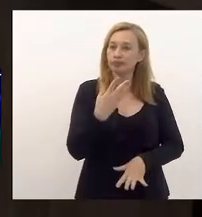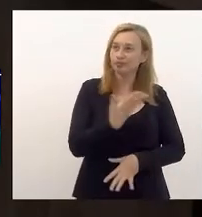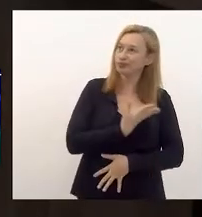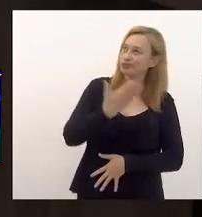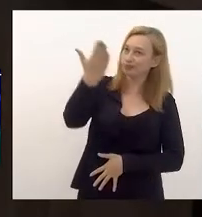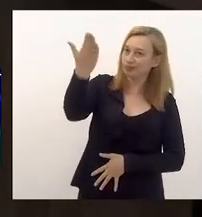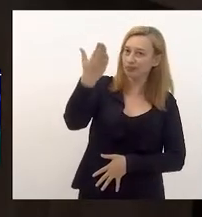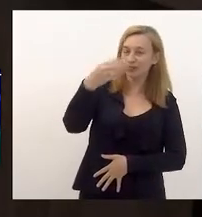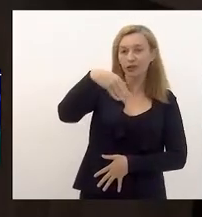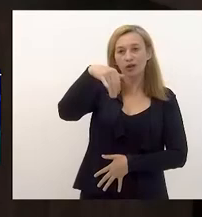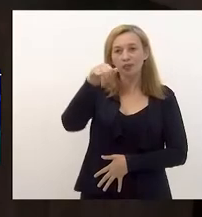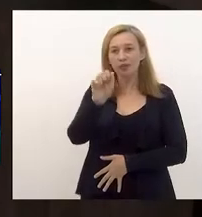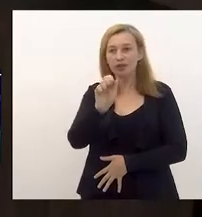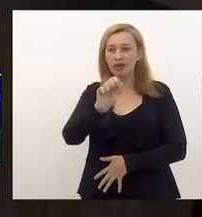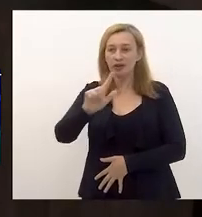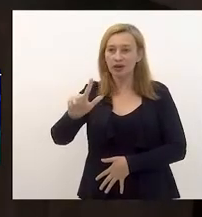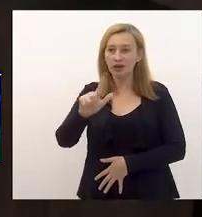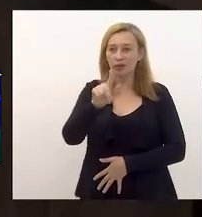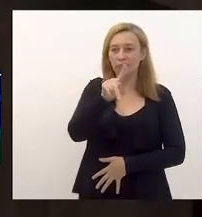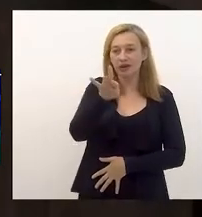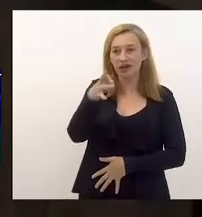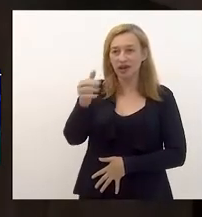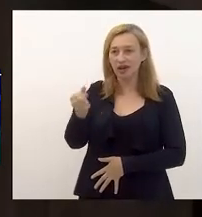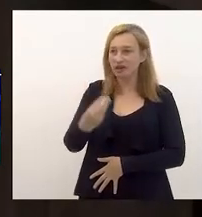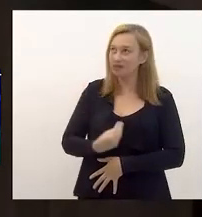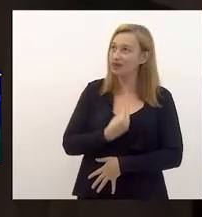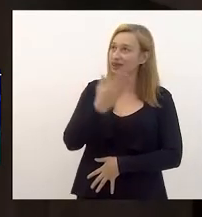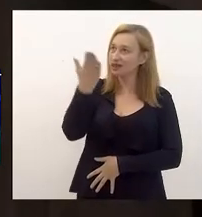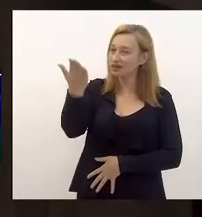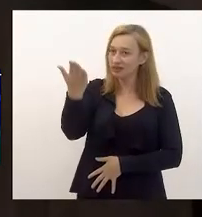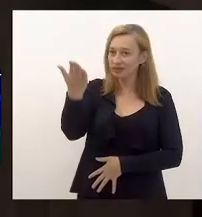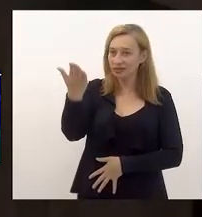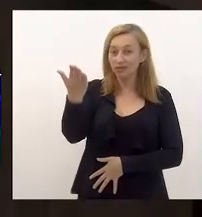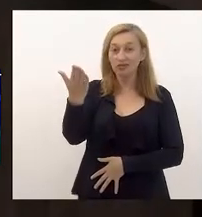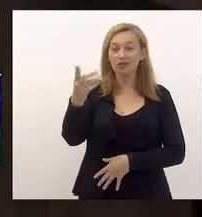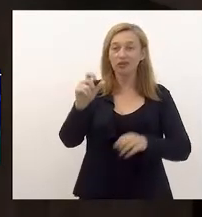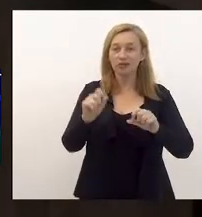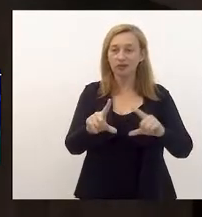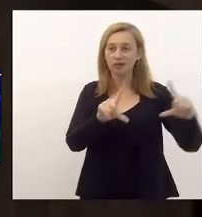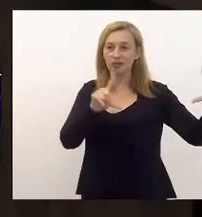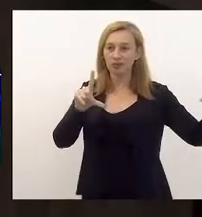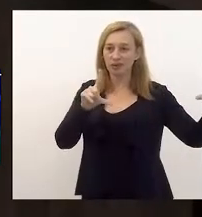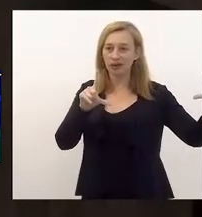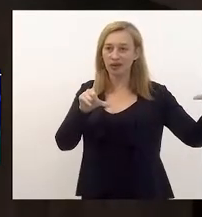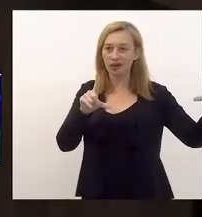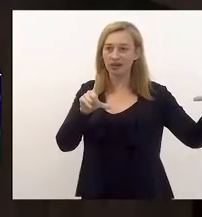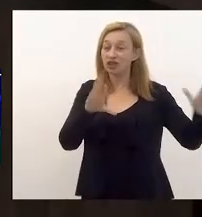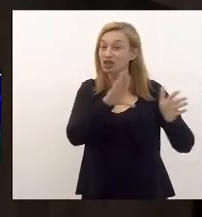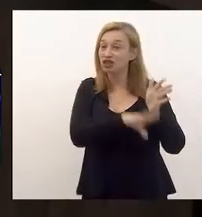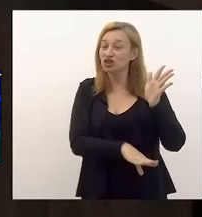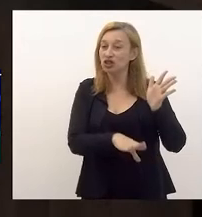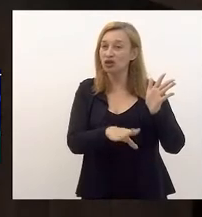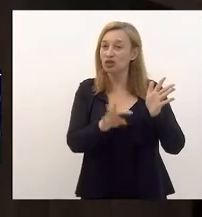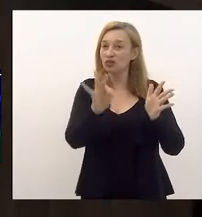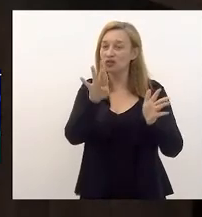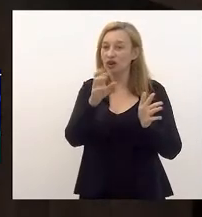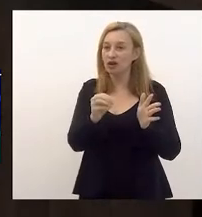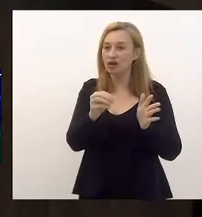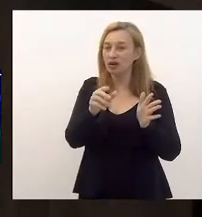aqui de Miguel Pereira, que estão presentes aqui com a placa Deputados, derrube o veto do PL